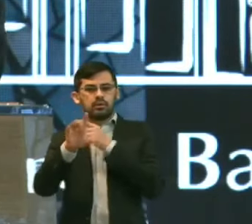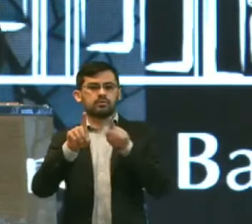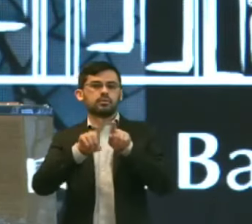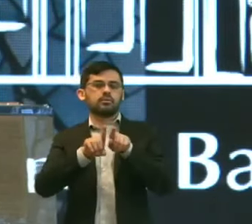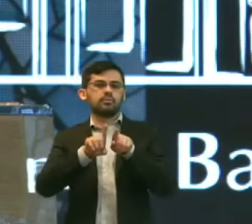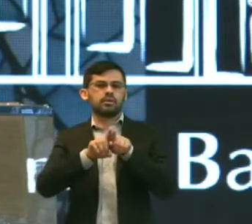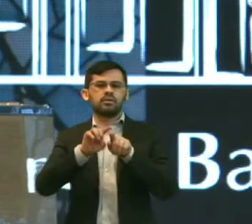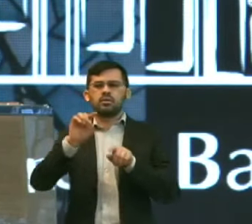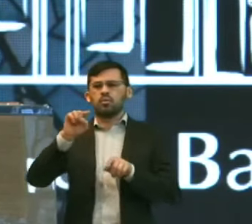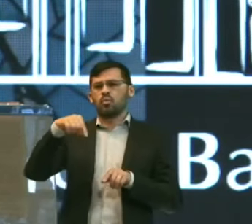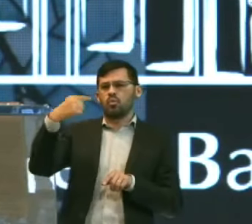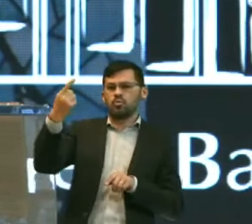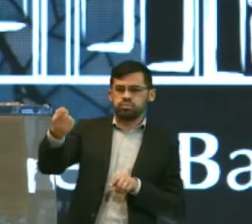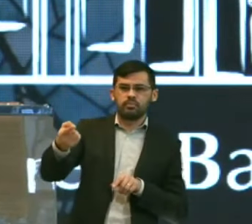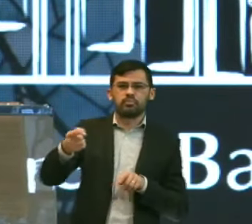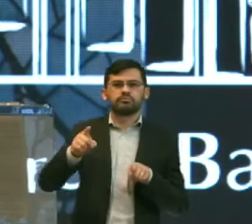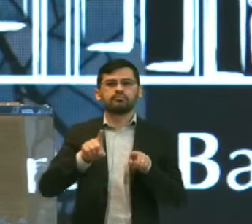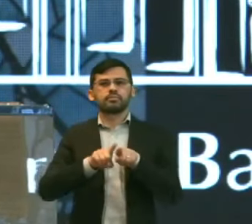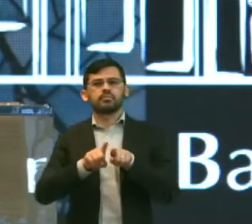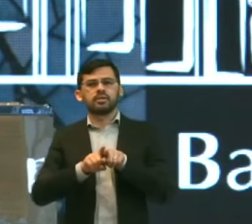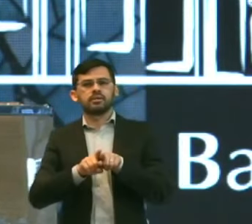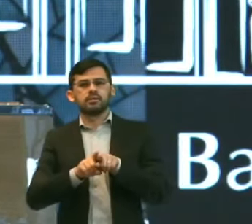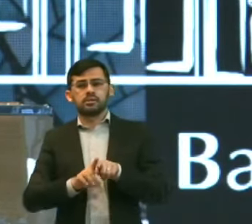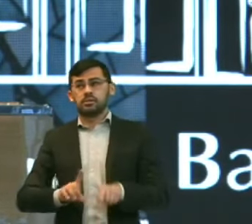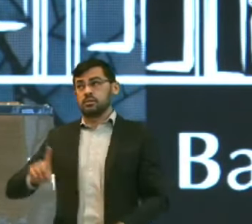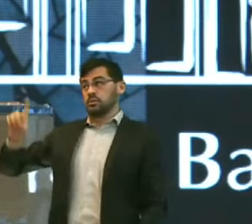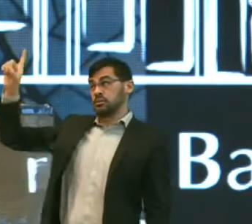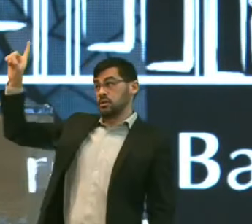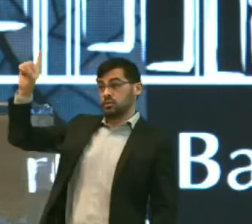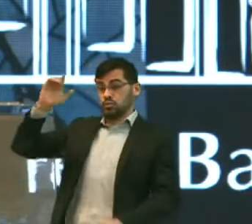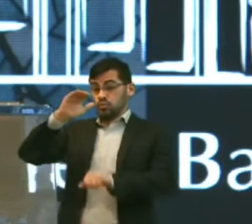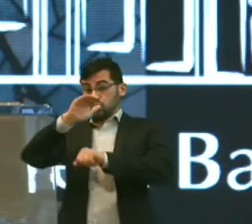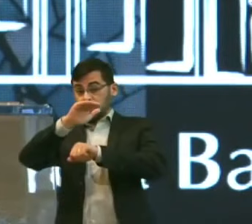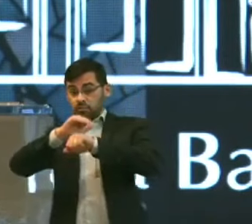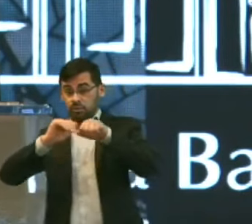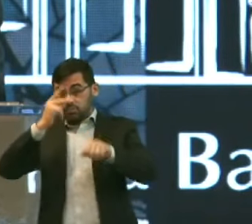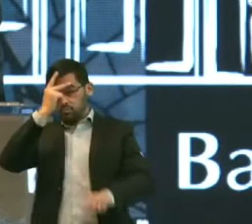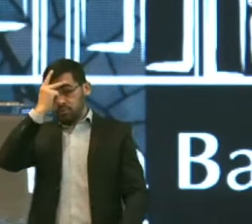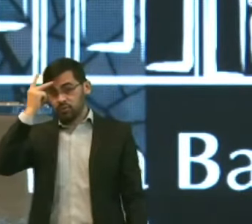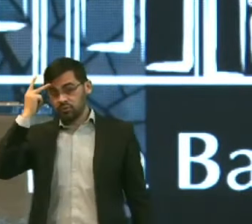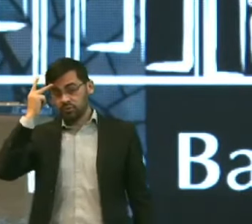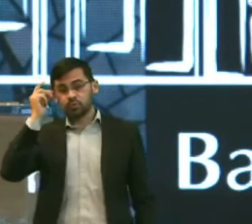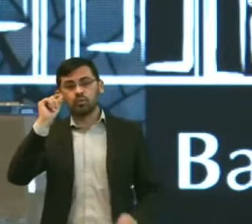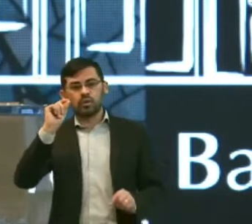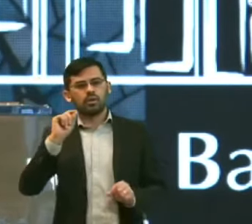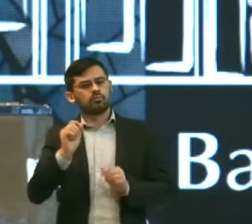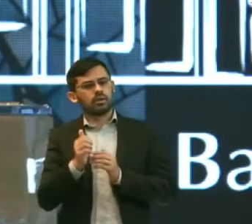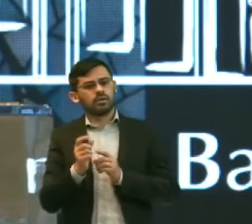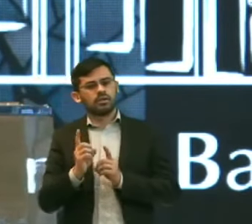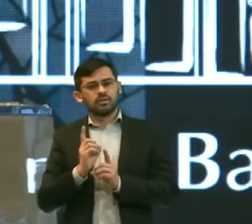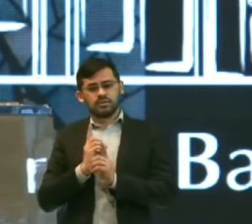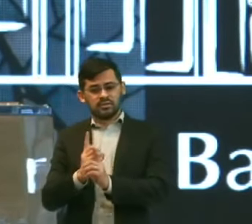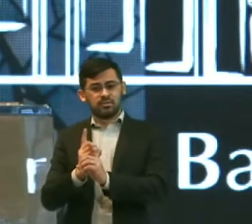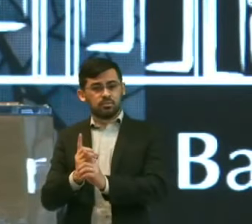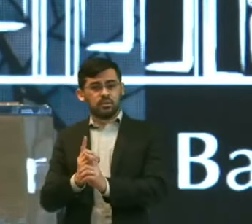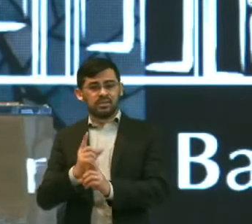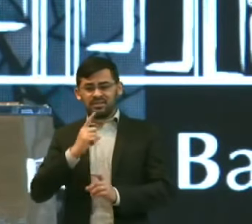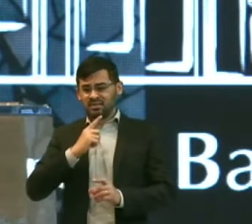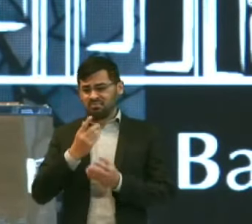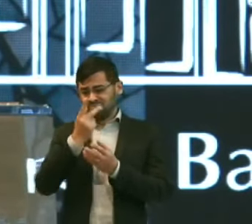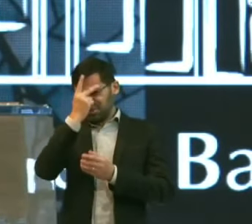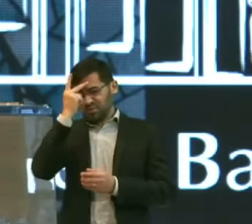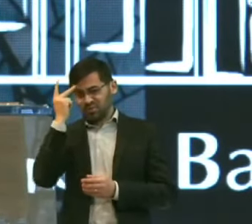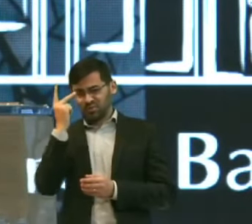Que vai assistir Depois Deus está Chamando pessoas Para discipularem Pessoas Tem gente Com fome De Deus Você